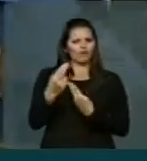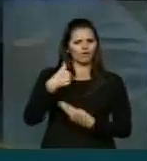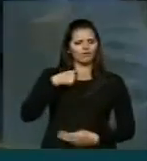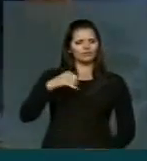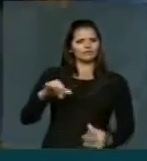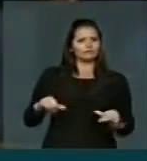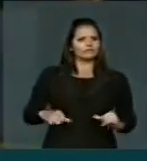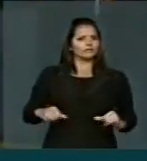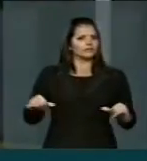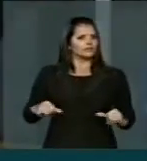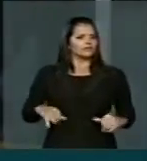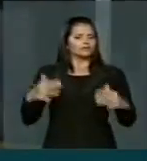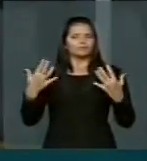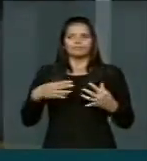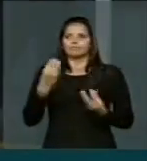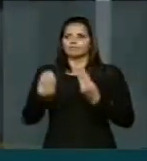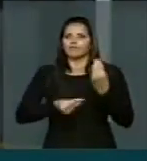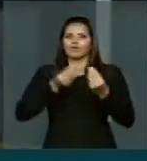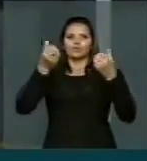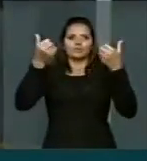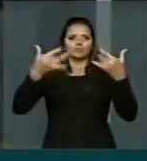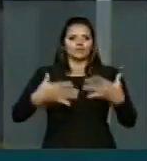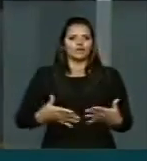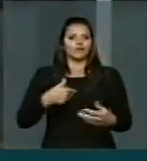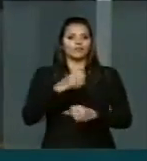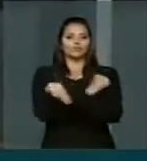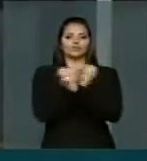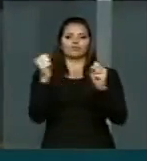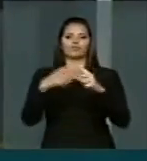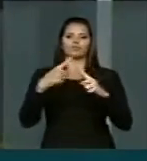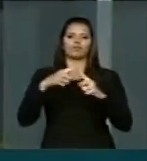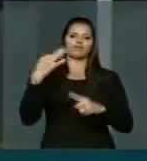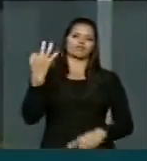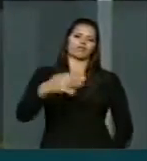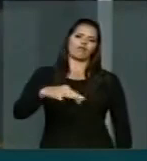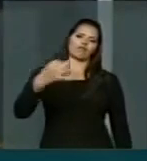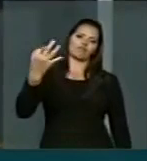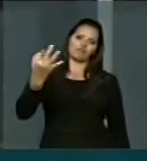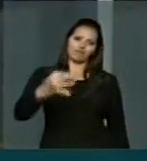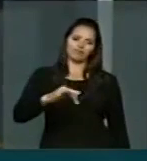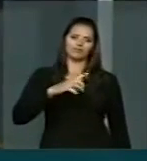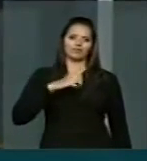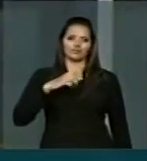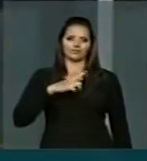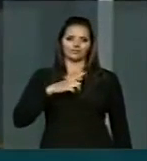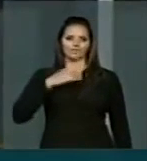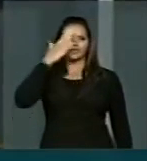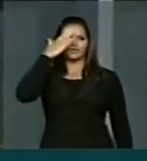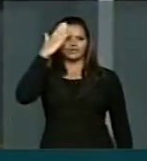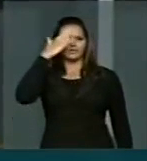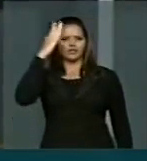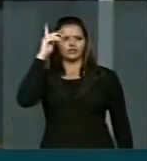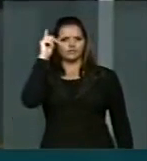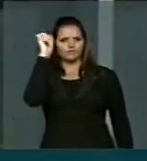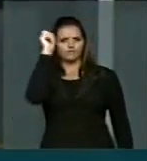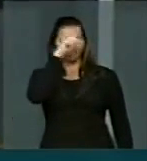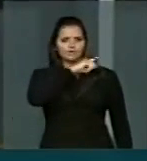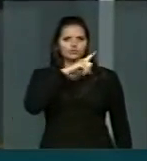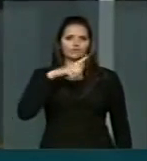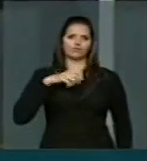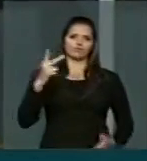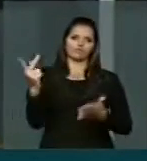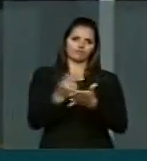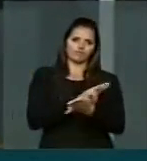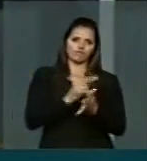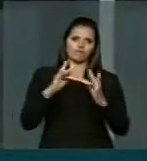nem descrever, porque a dor é muito grande. Sei bem todas as dificuldades pelas quais passam